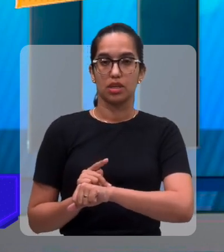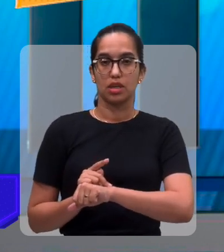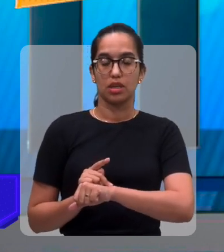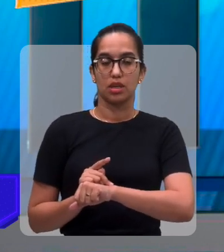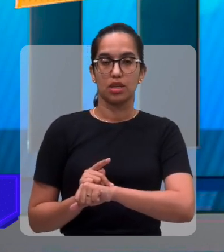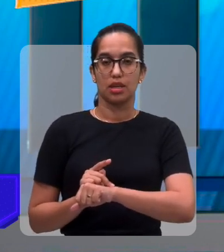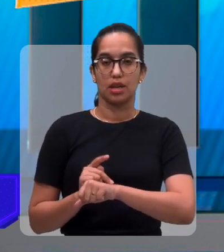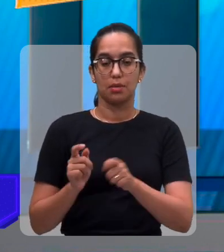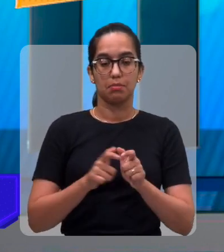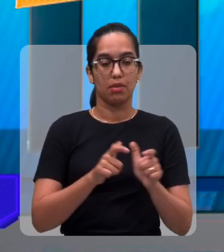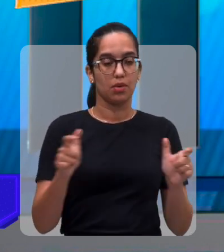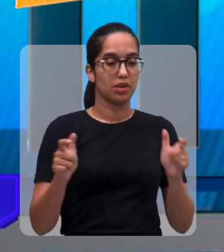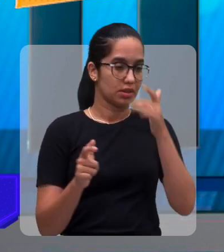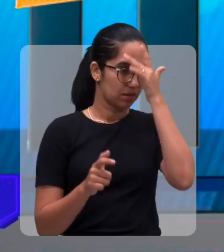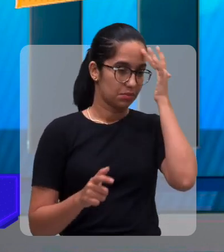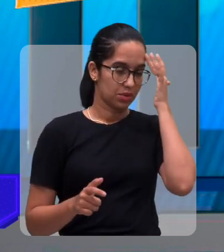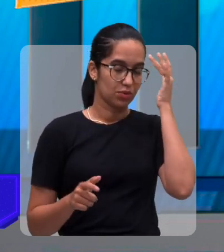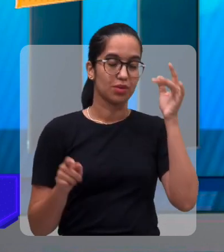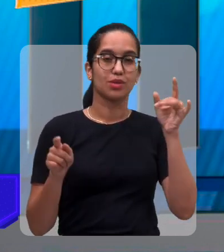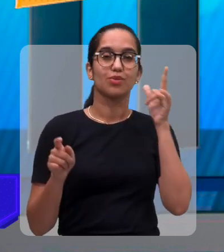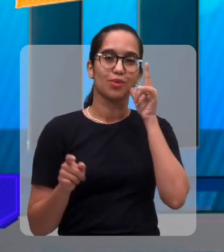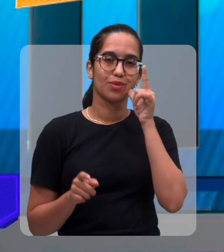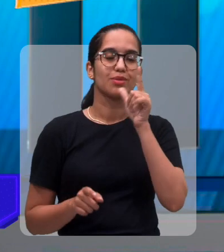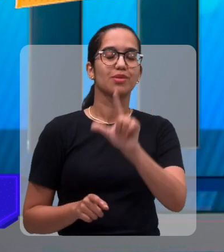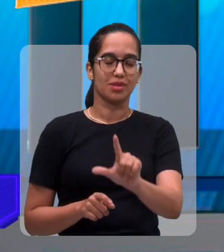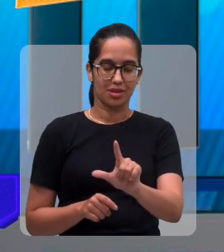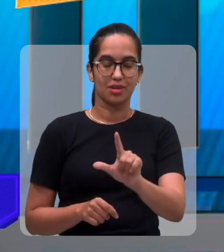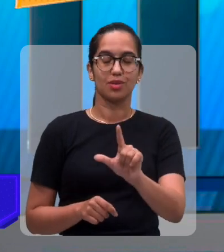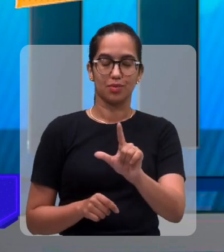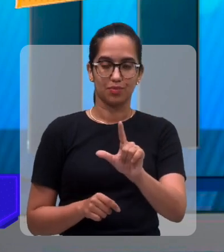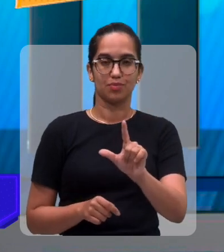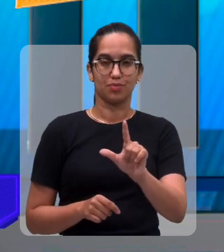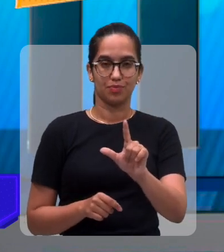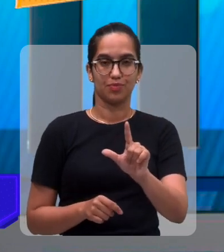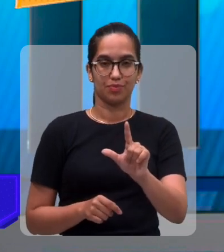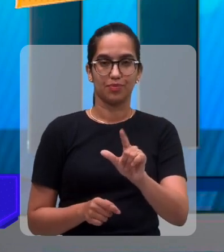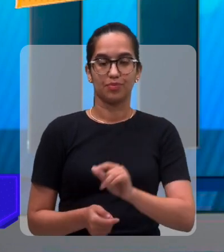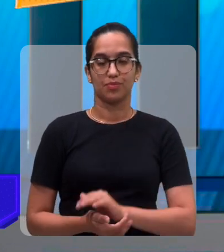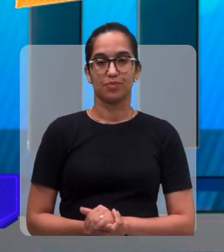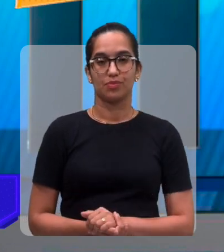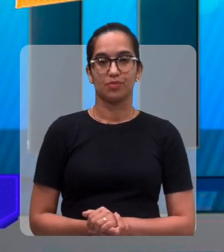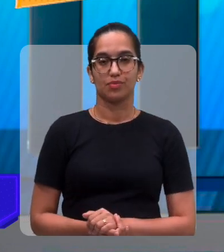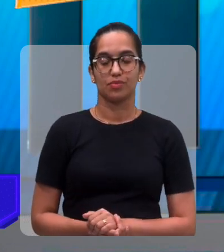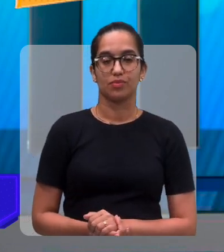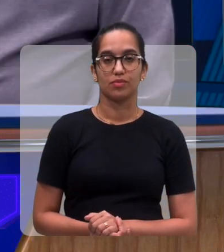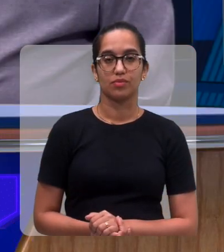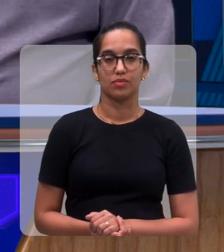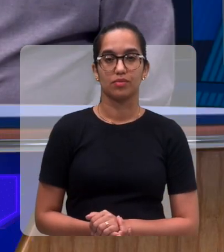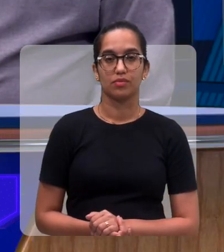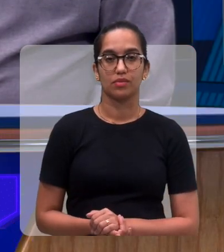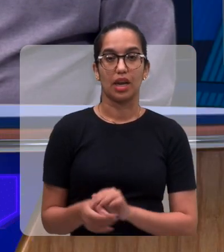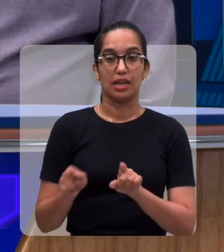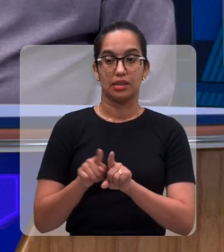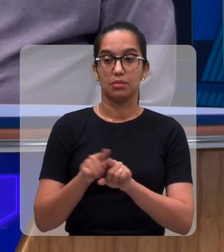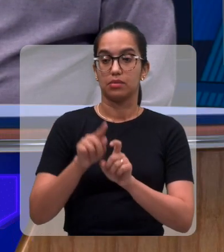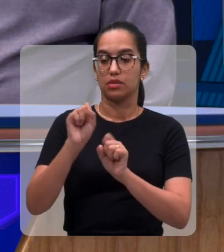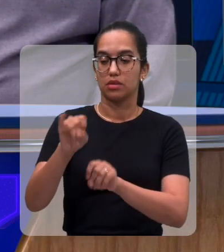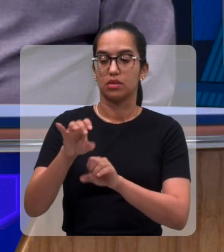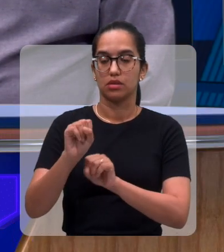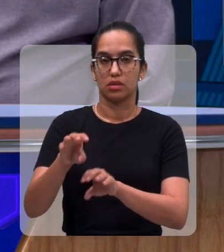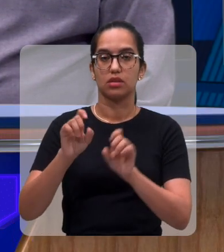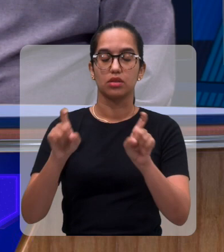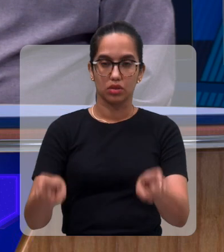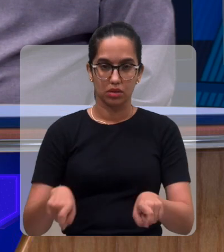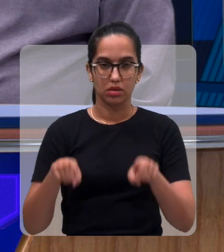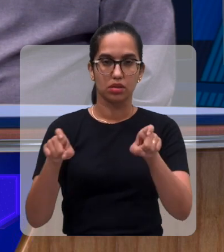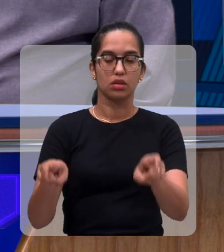pessoas foram contempladas também nesse curso, nesse serviço. Luísa, tem também aula de informática lá, né?